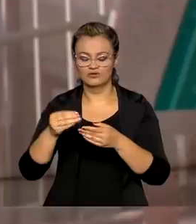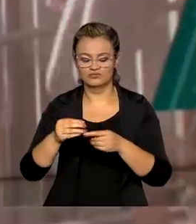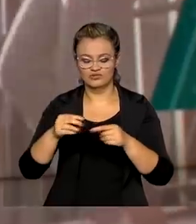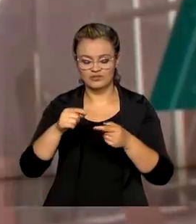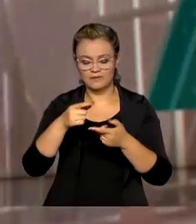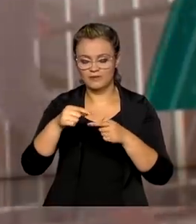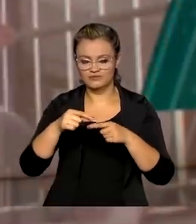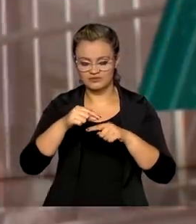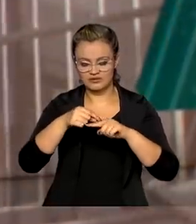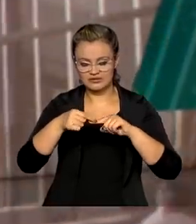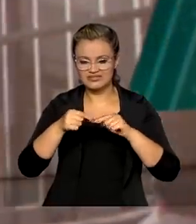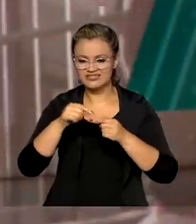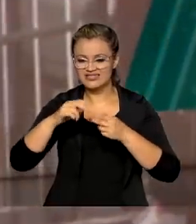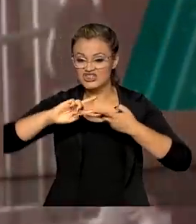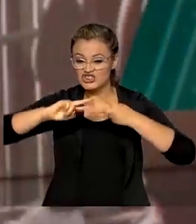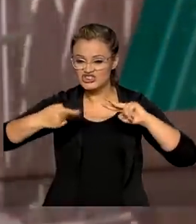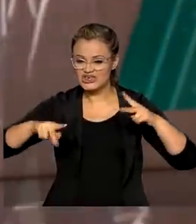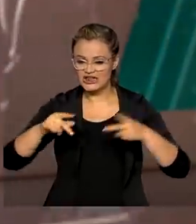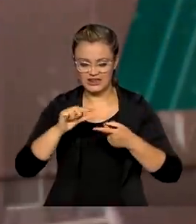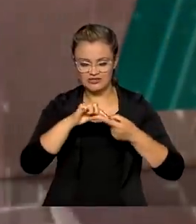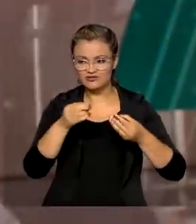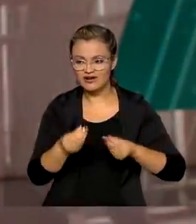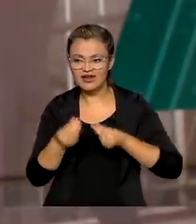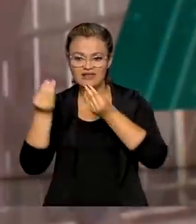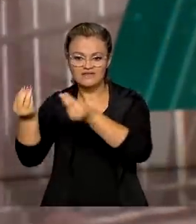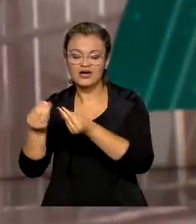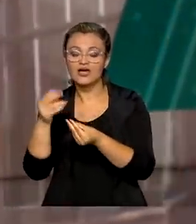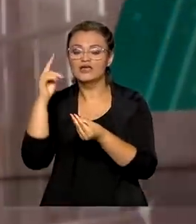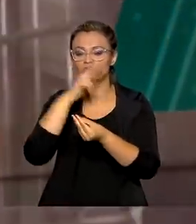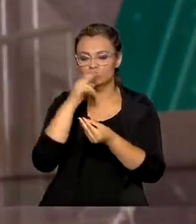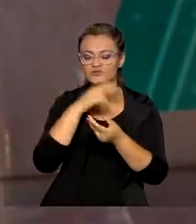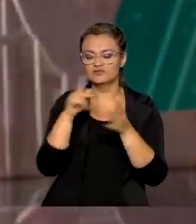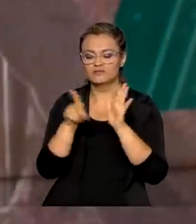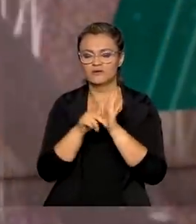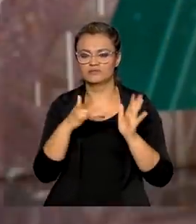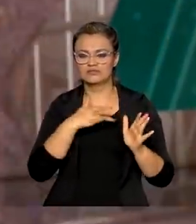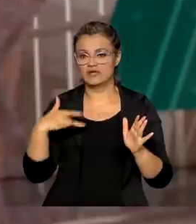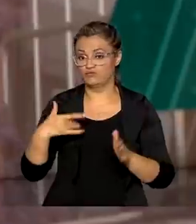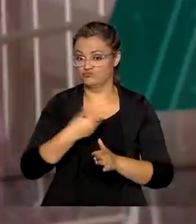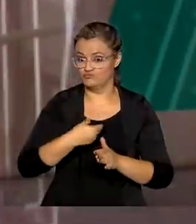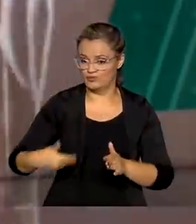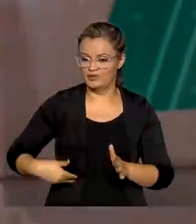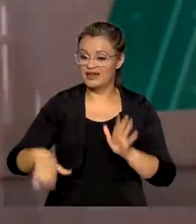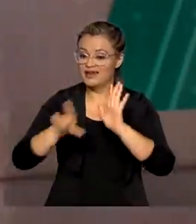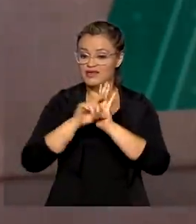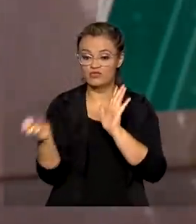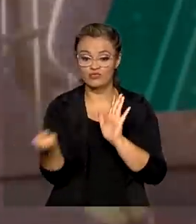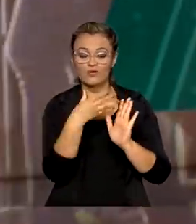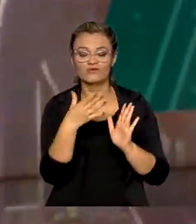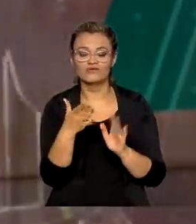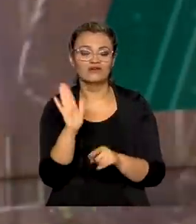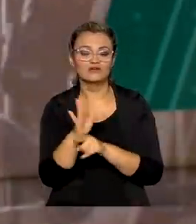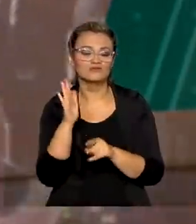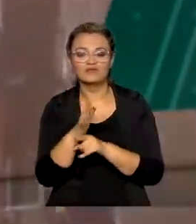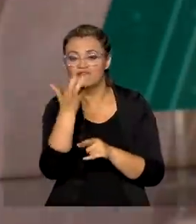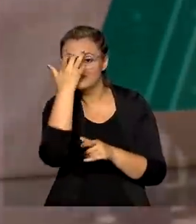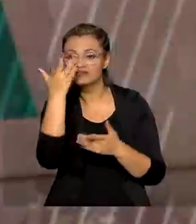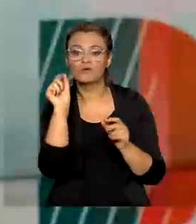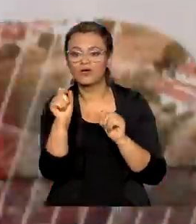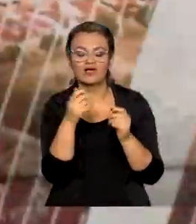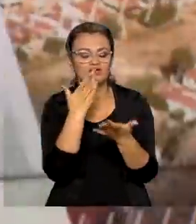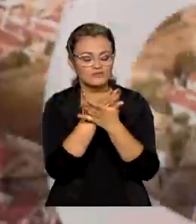de material genético de brasileiros em casos de emergência em saúde pública. A nova lei deve facilitar estudos e o